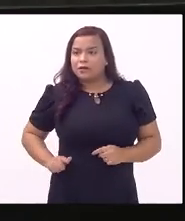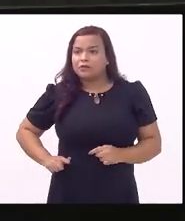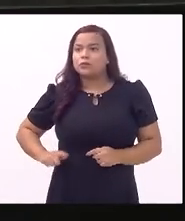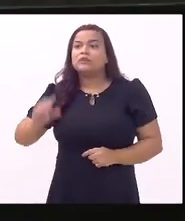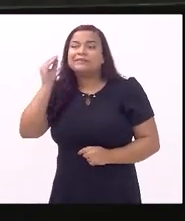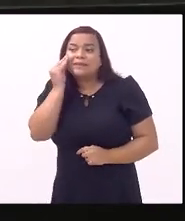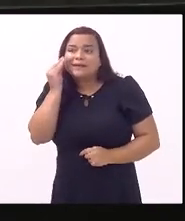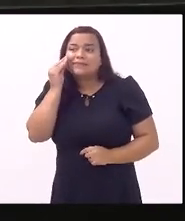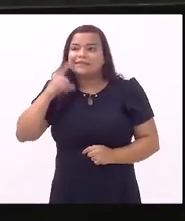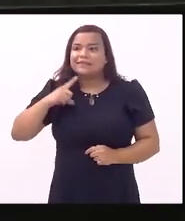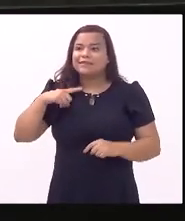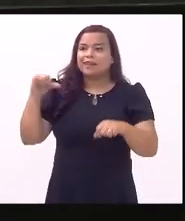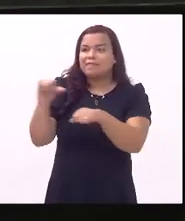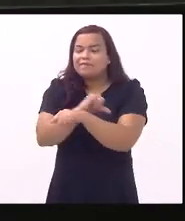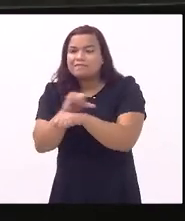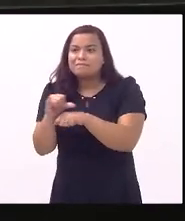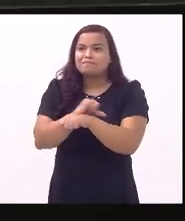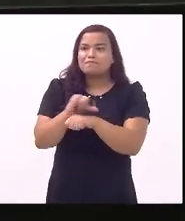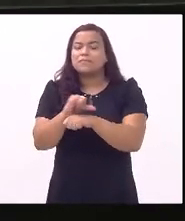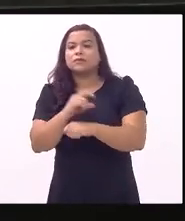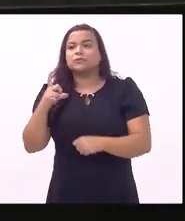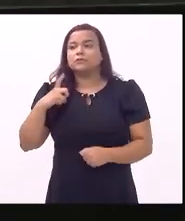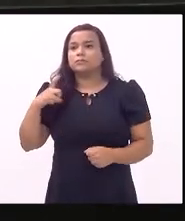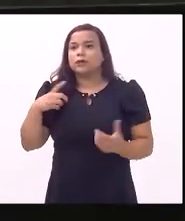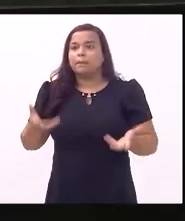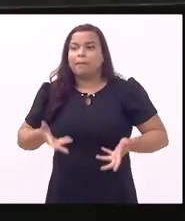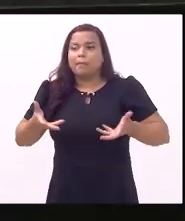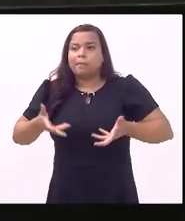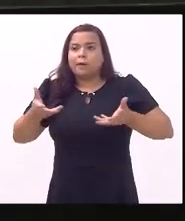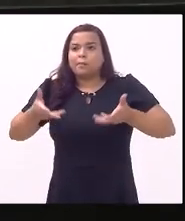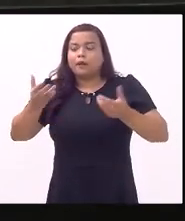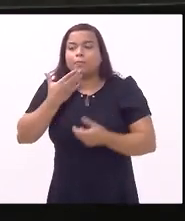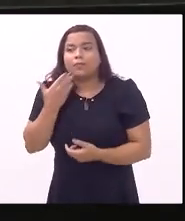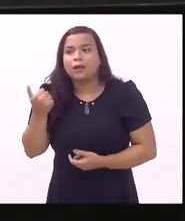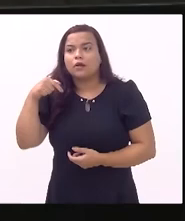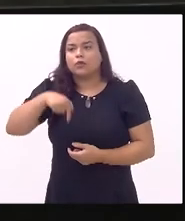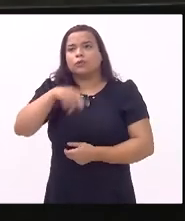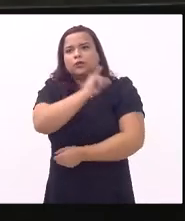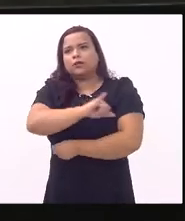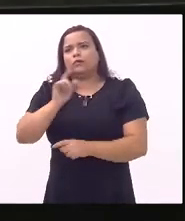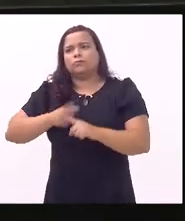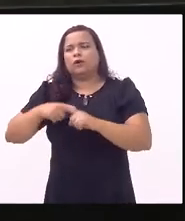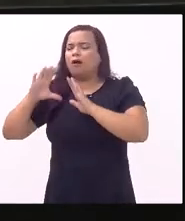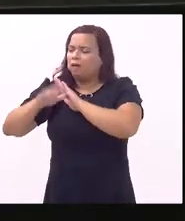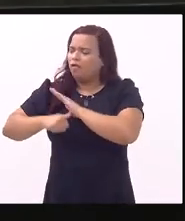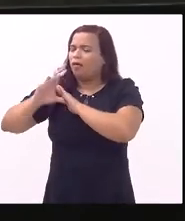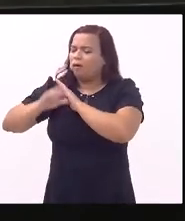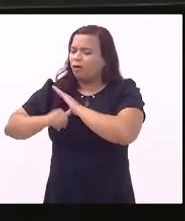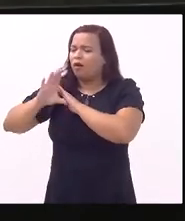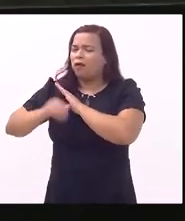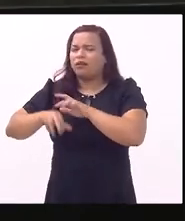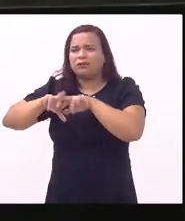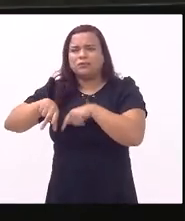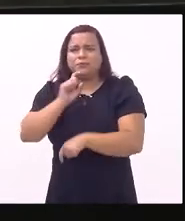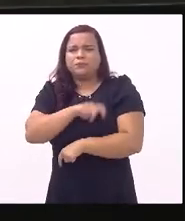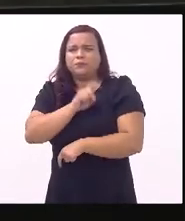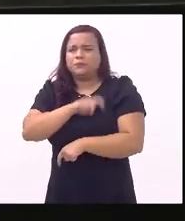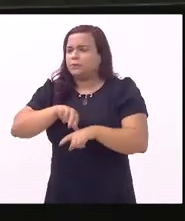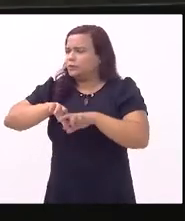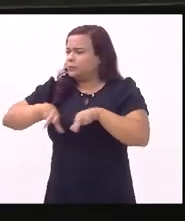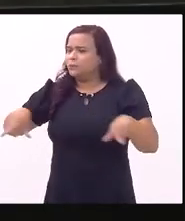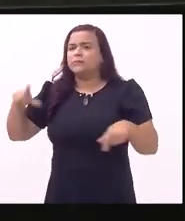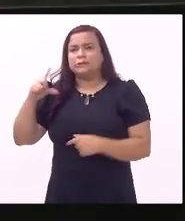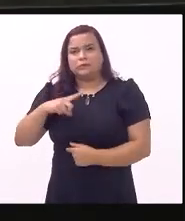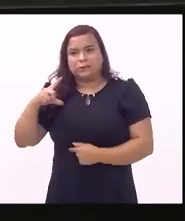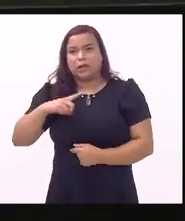tentado a trancos e barrancos melhorar o nosso estado porque foi tanto roubo tanta sacanagem que